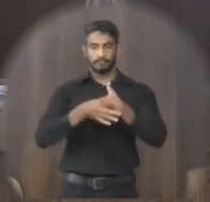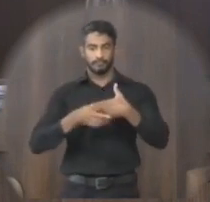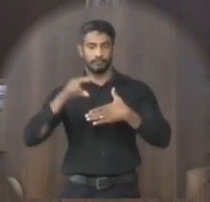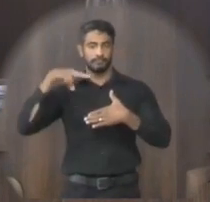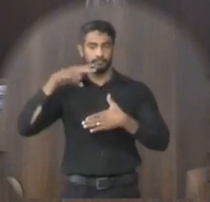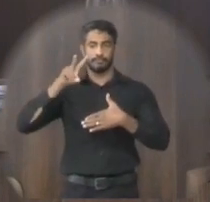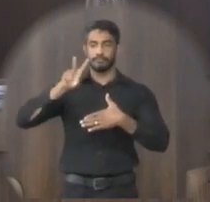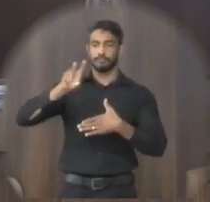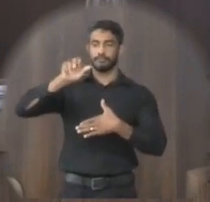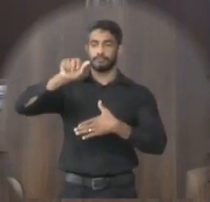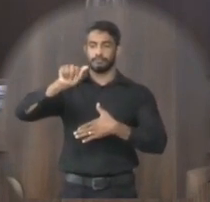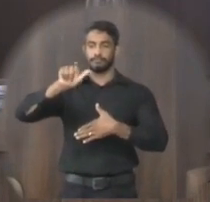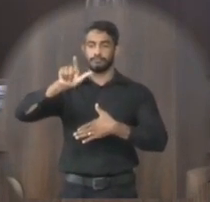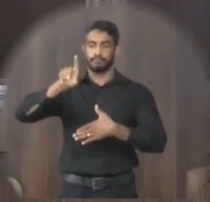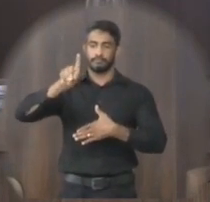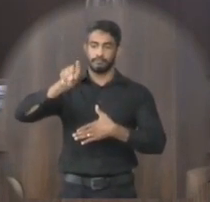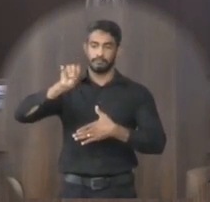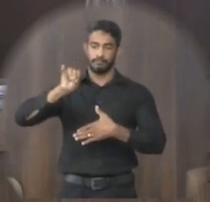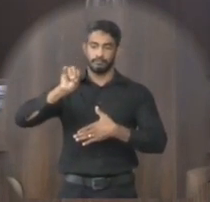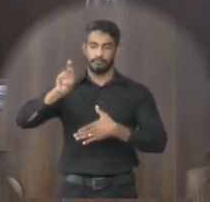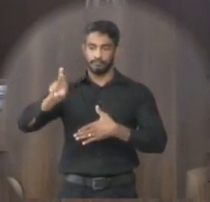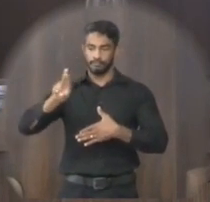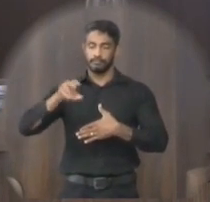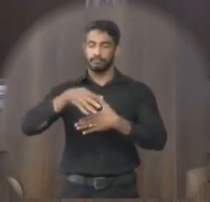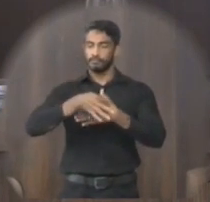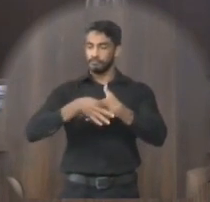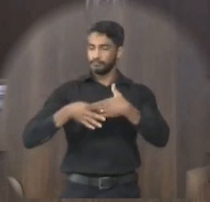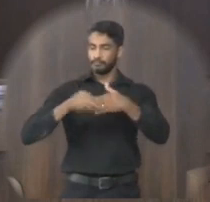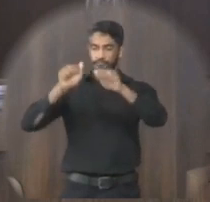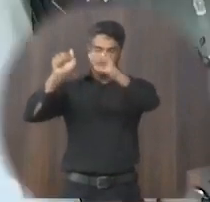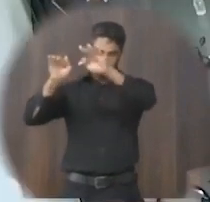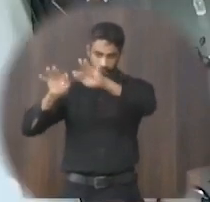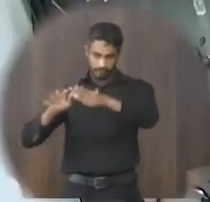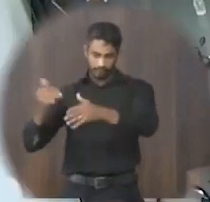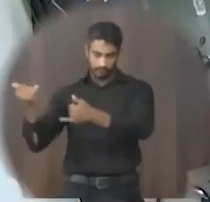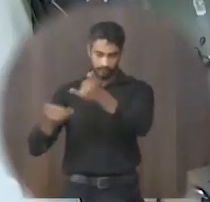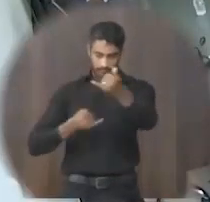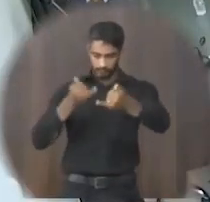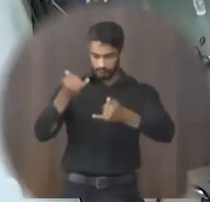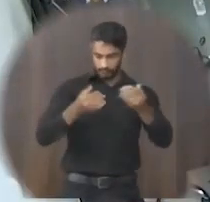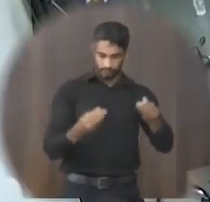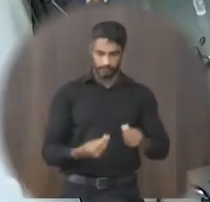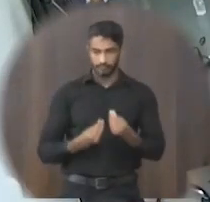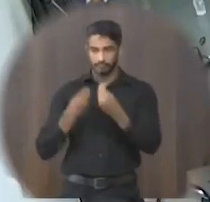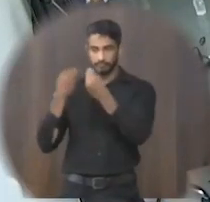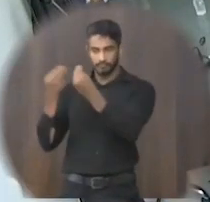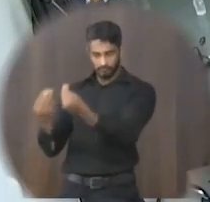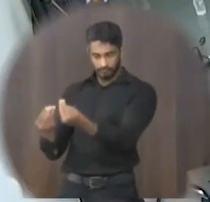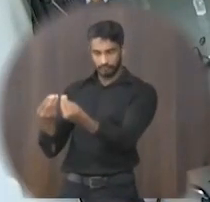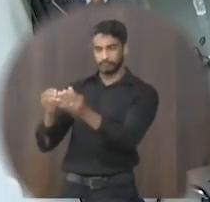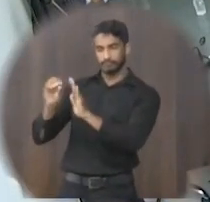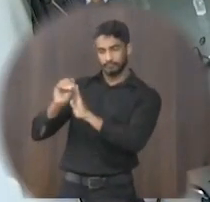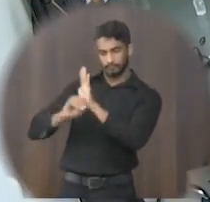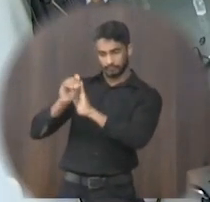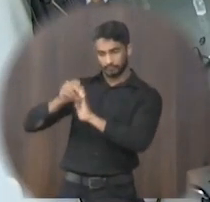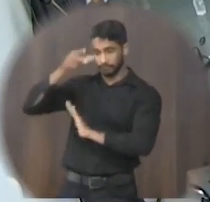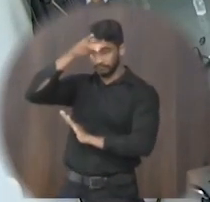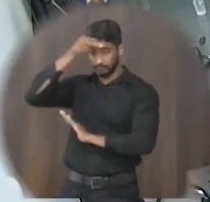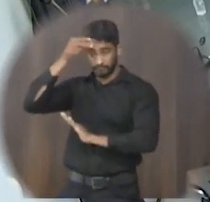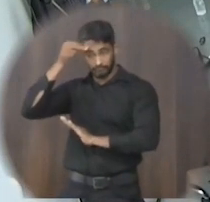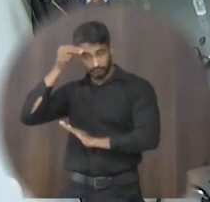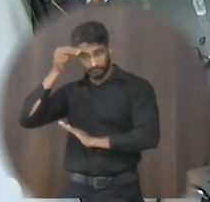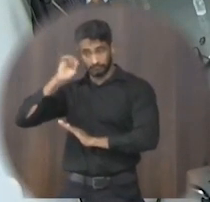vereador Valdeir do Santos Silva o vereador que subscreve vem na forma regimental requerer que seja encaminhado ofício ao prefeito